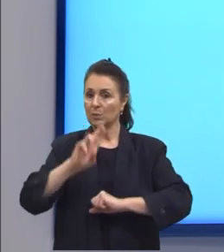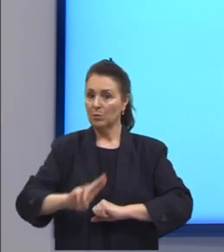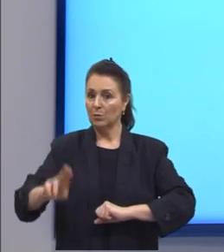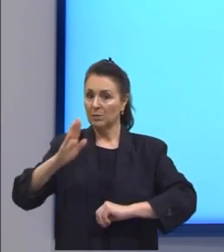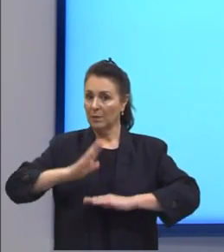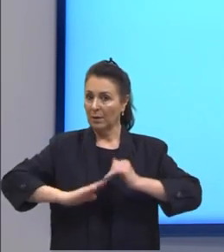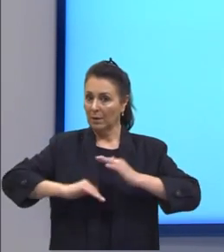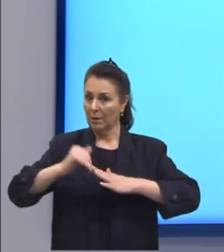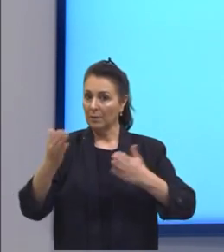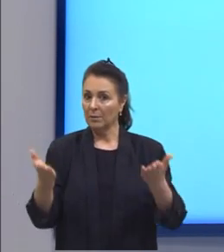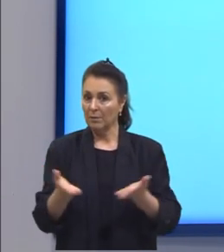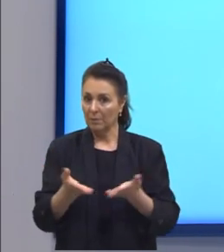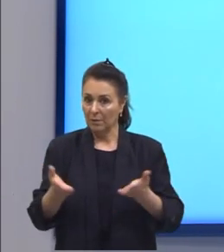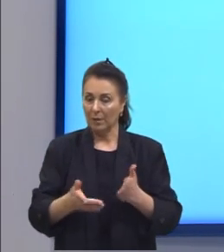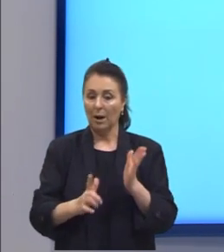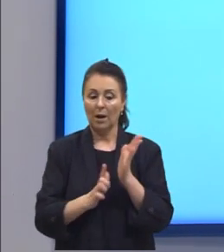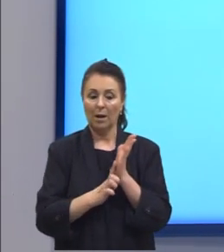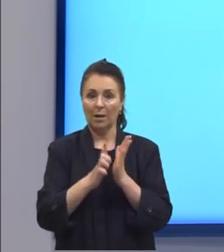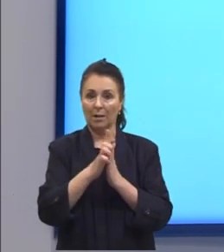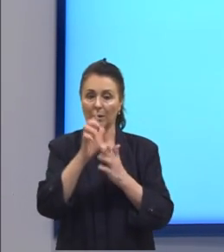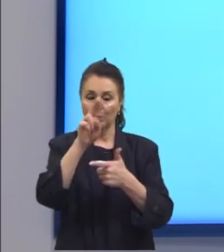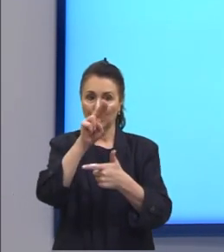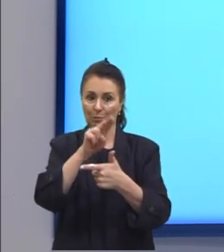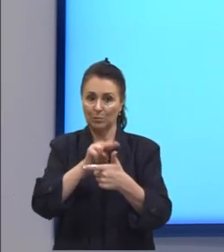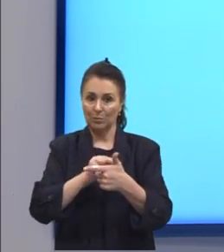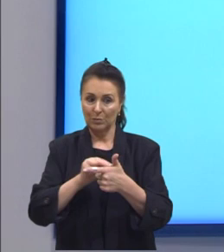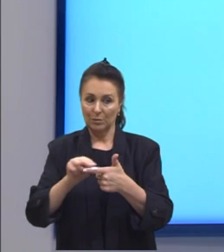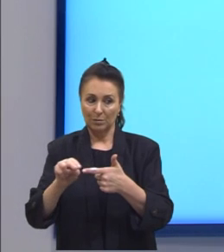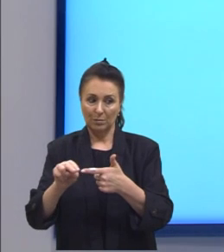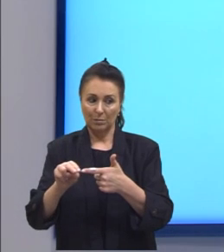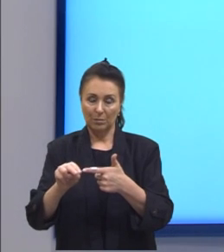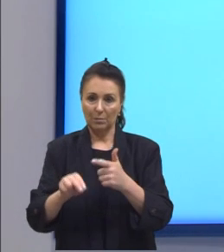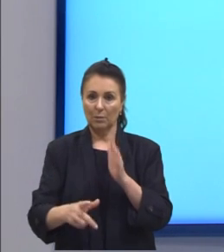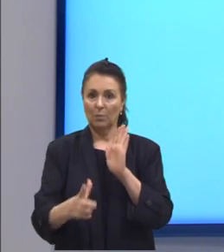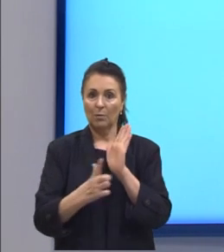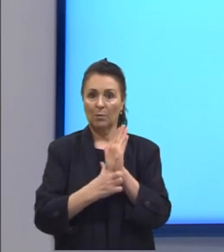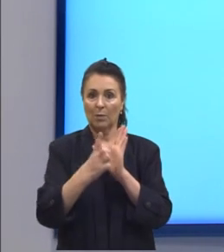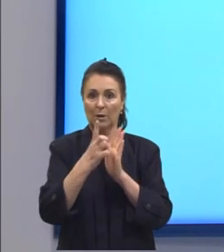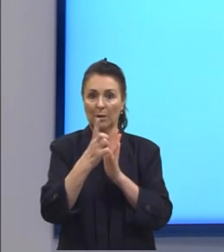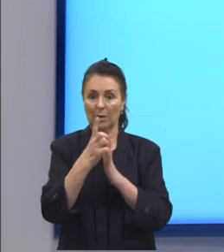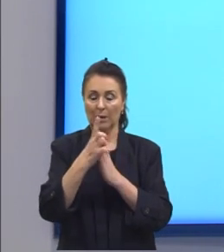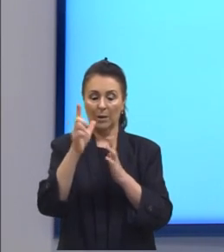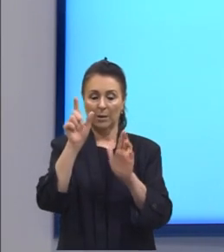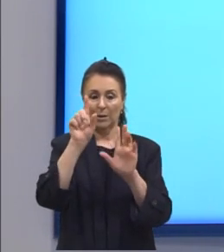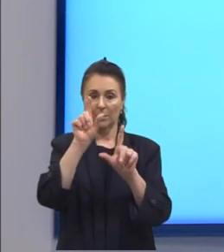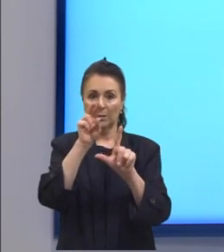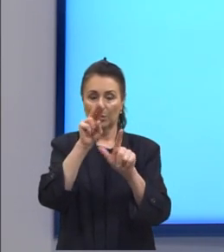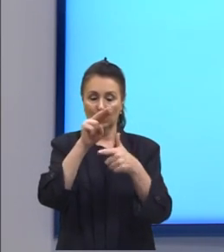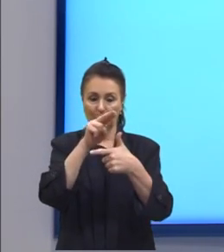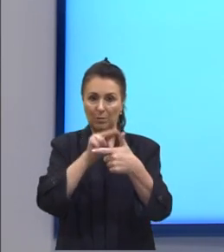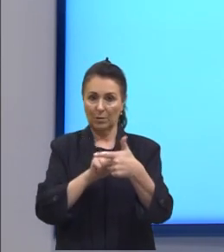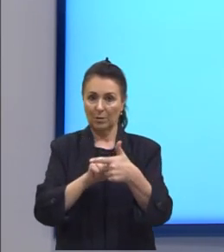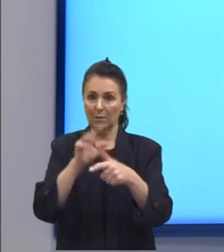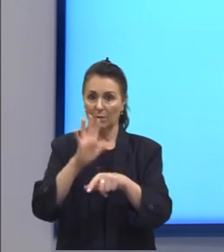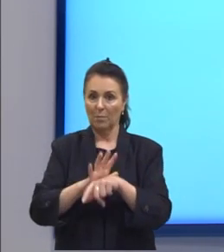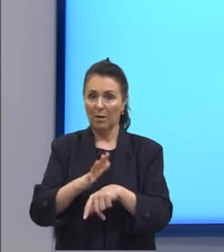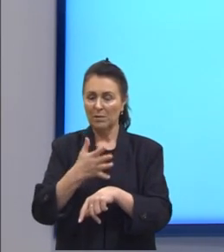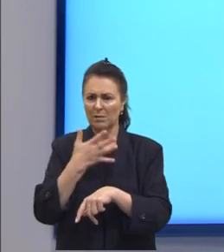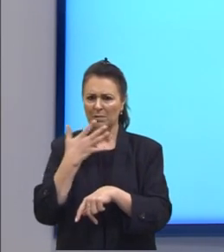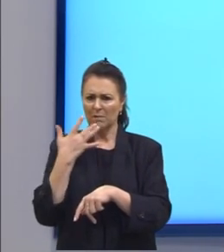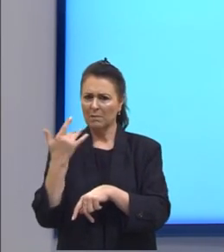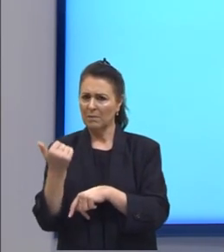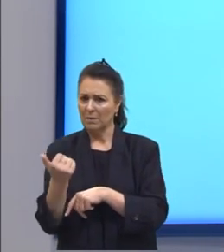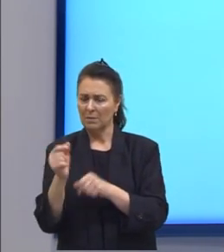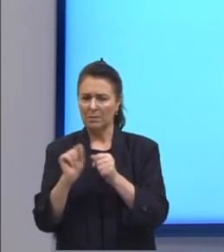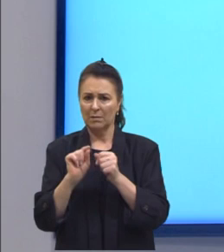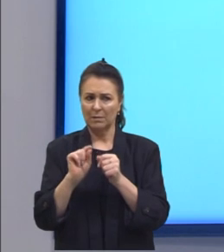neste caso a lei dos cossenos ou também a lei dos senos aquela que for mais fácil tá eu